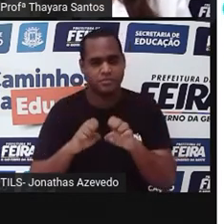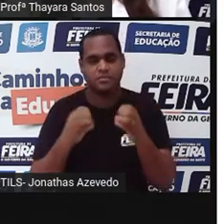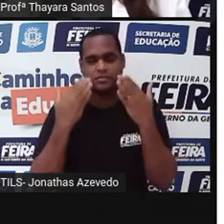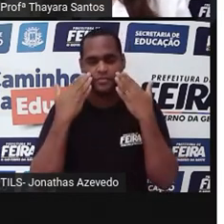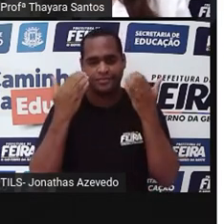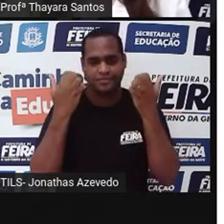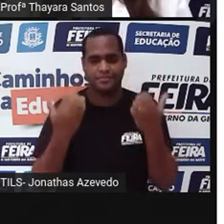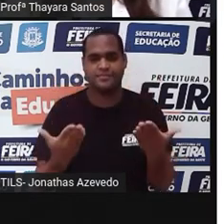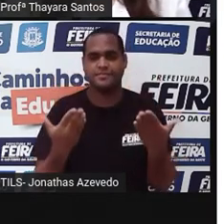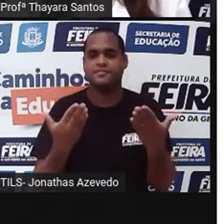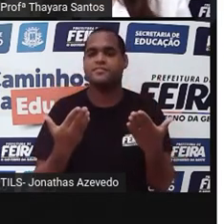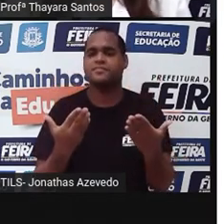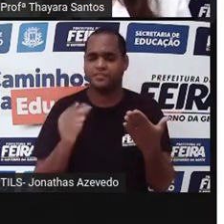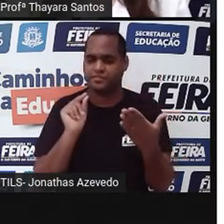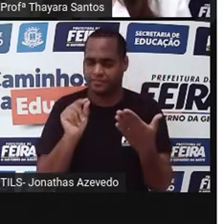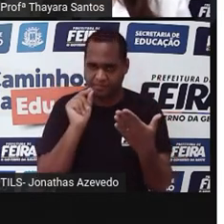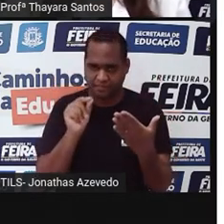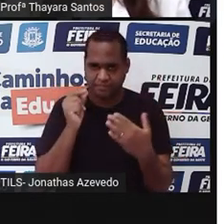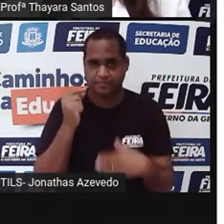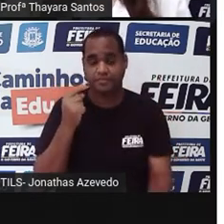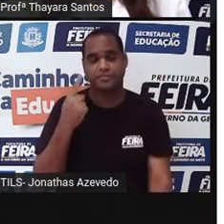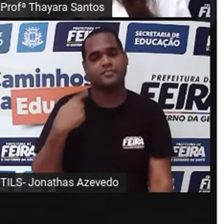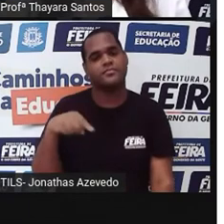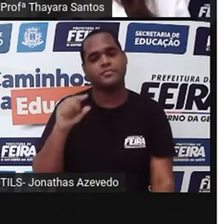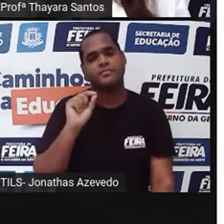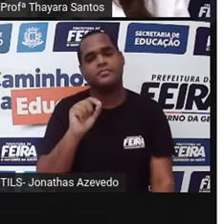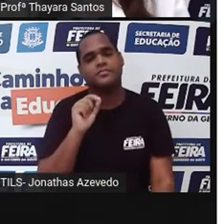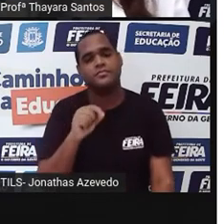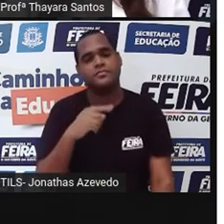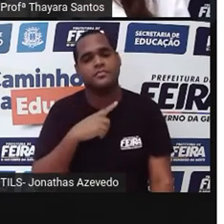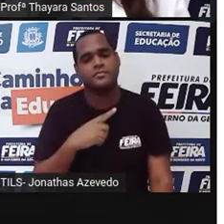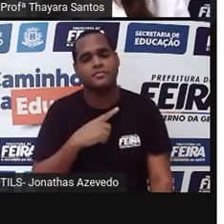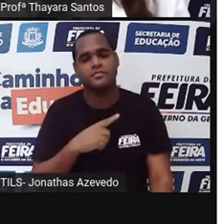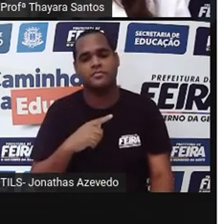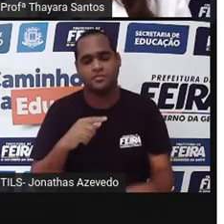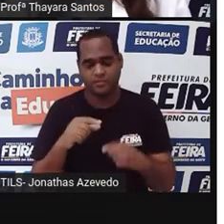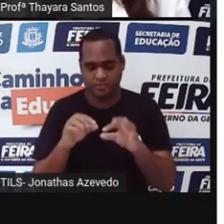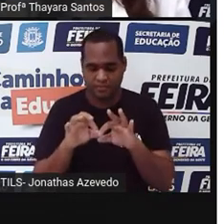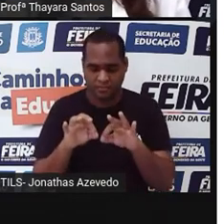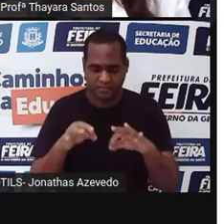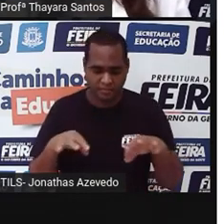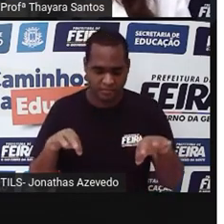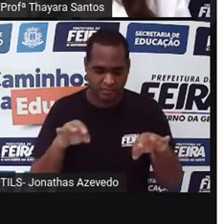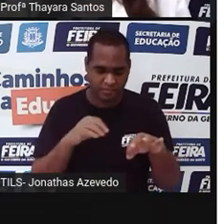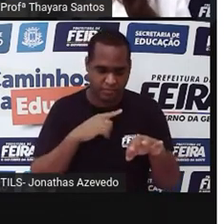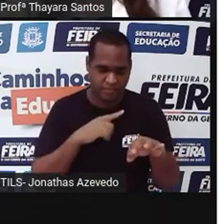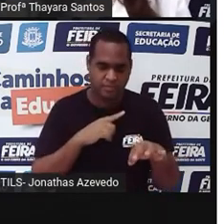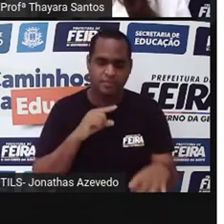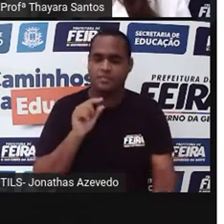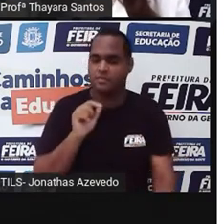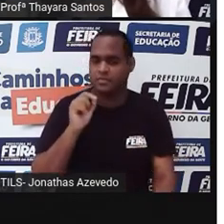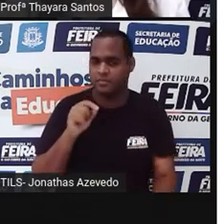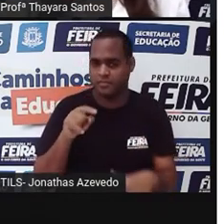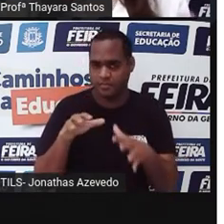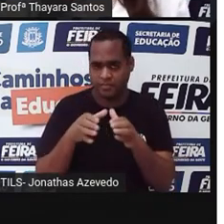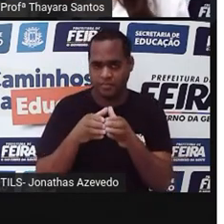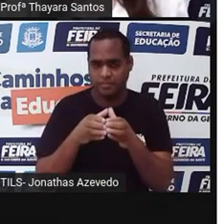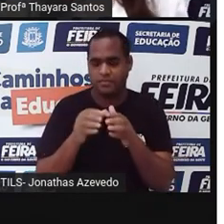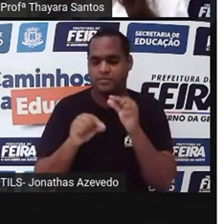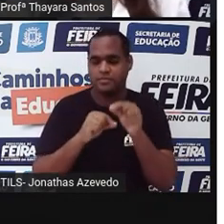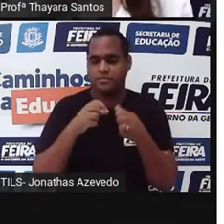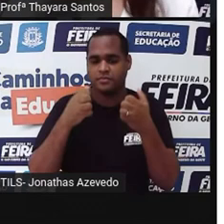mostrando o seguinte. Aqui tem uma minhoca e aqui outra minhoca. Nesse caso, essas duas minhocas são